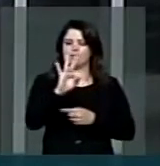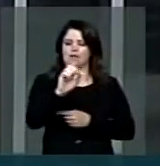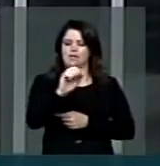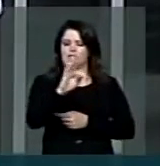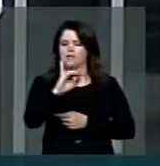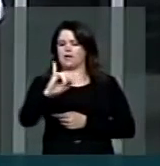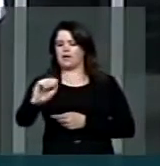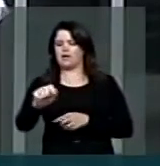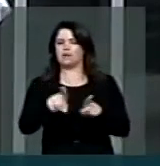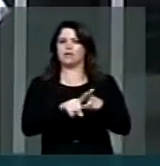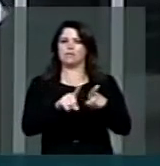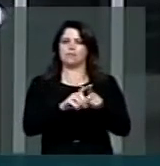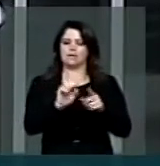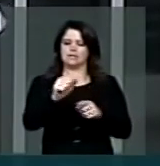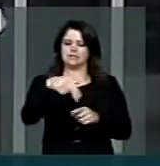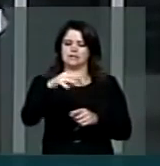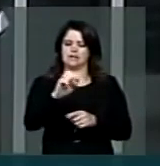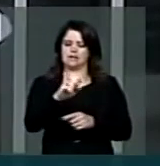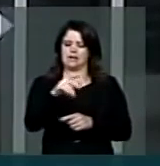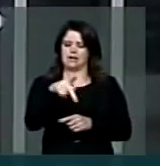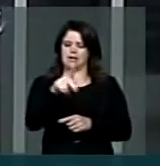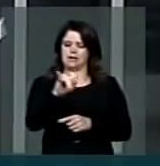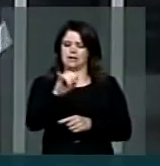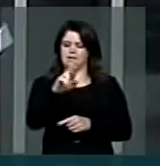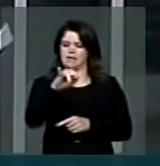o projeto Santa Quitéria, como chamamos hoje,